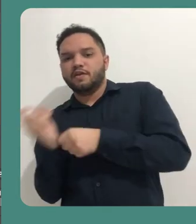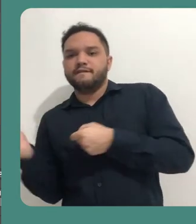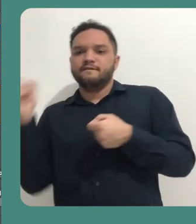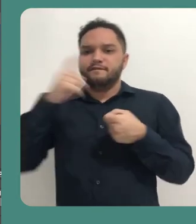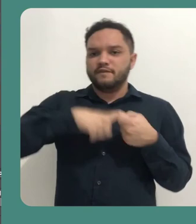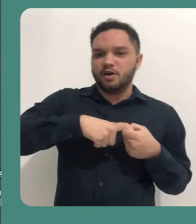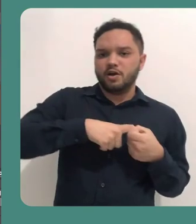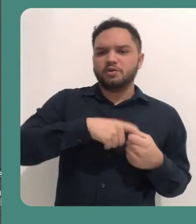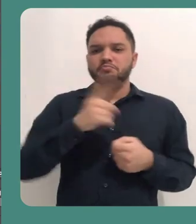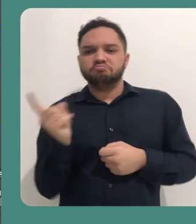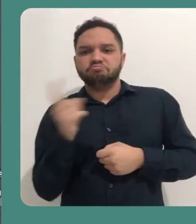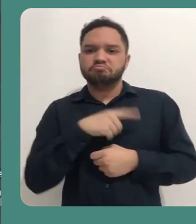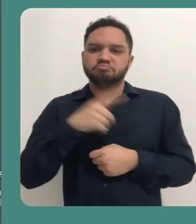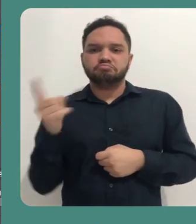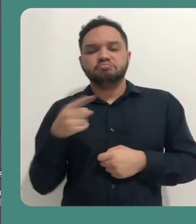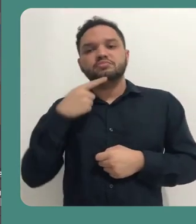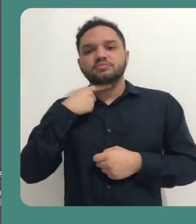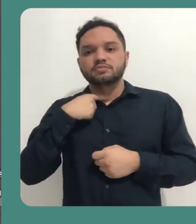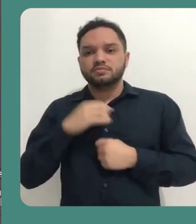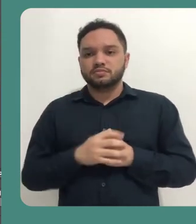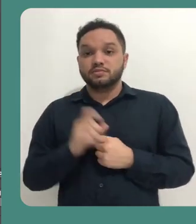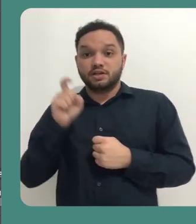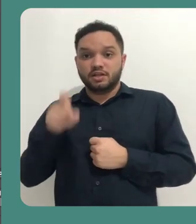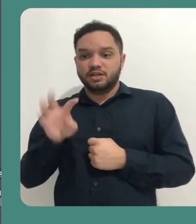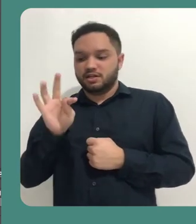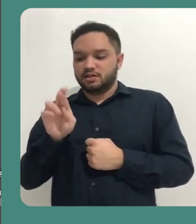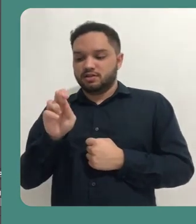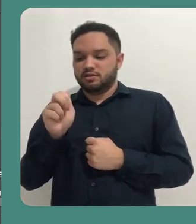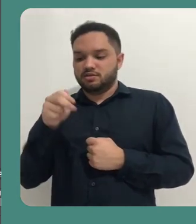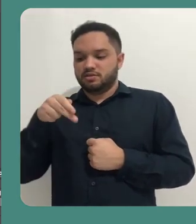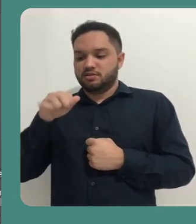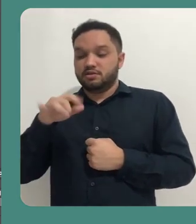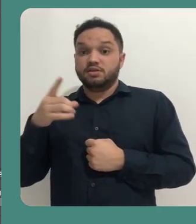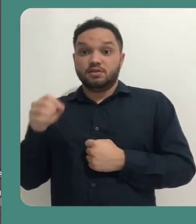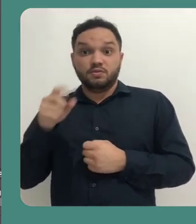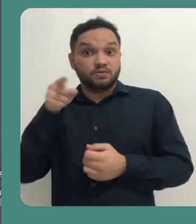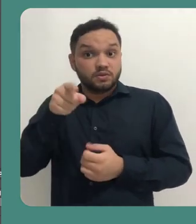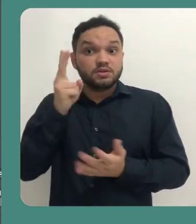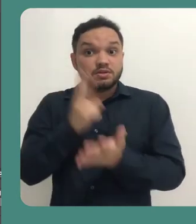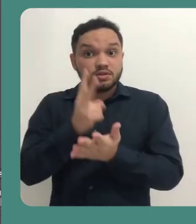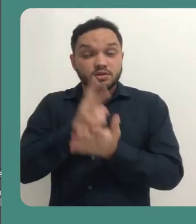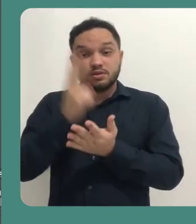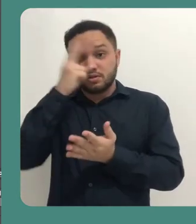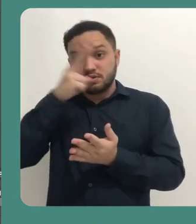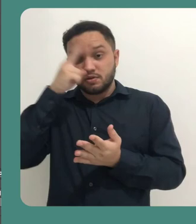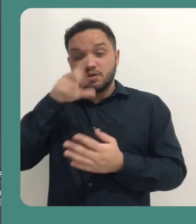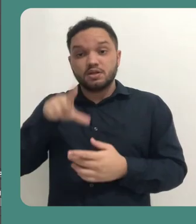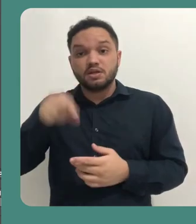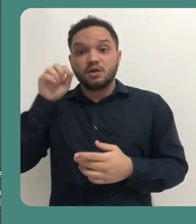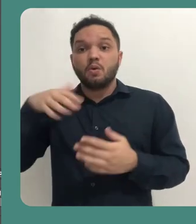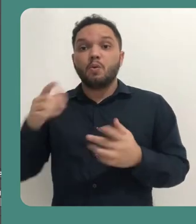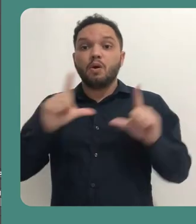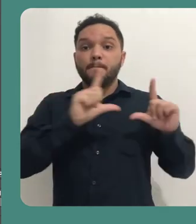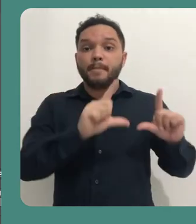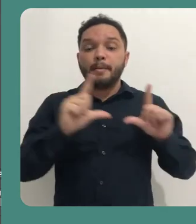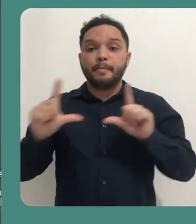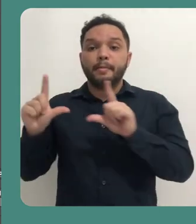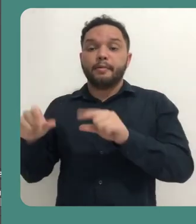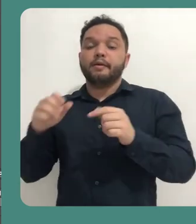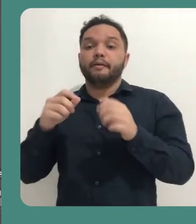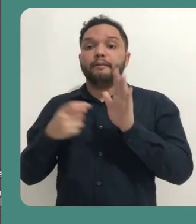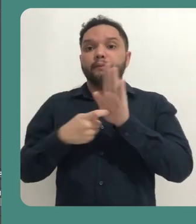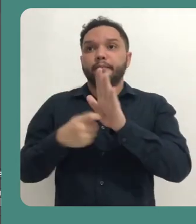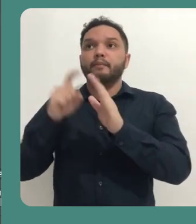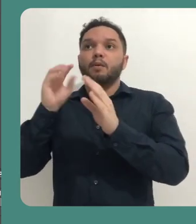e depois voltar somente para a minha webcam clicando em transição. Então sempre lembrar de selecionar qual é a cena que você